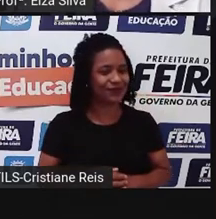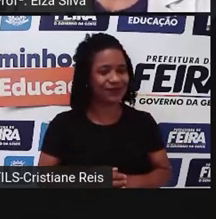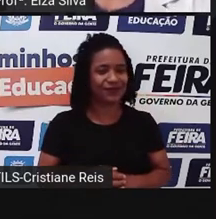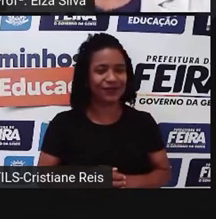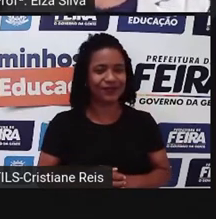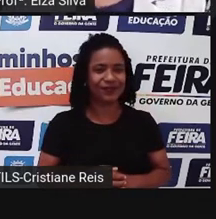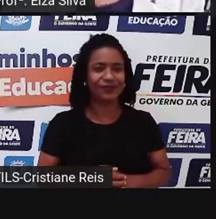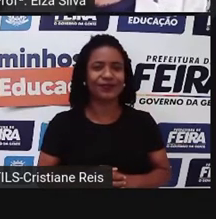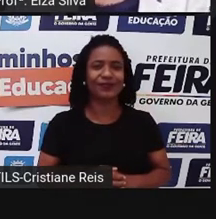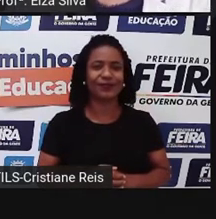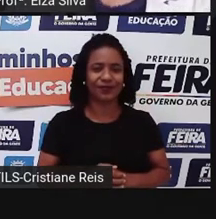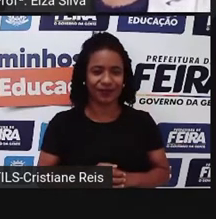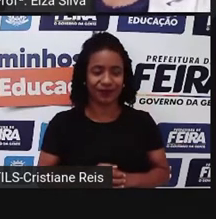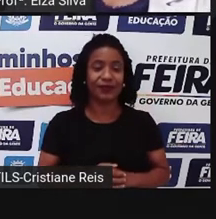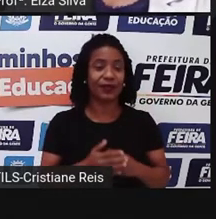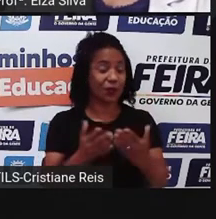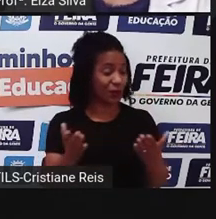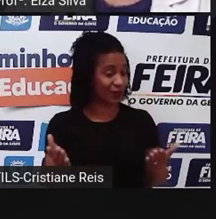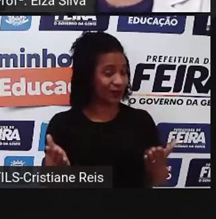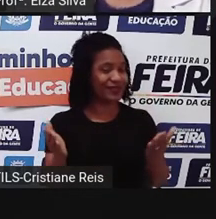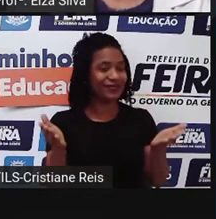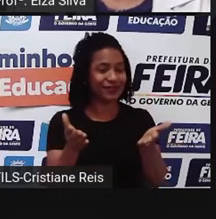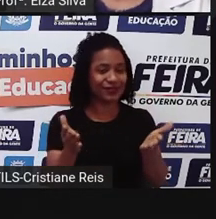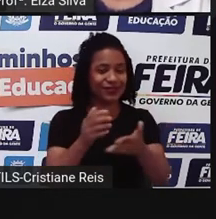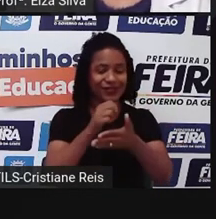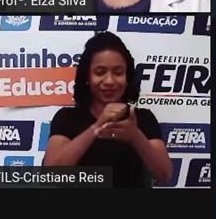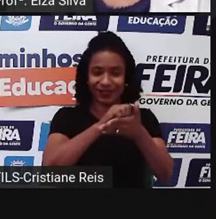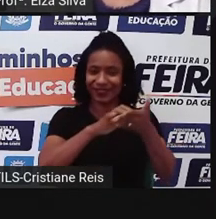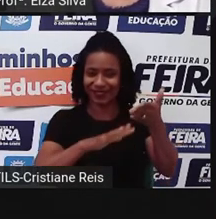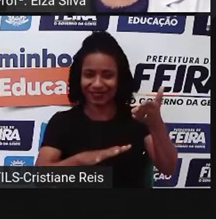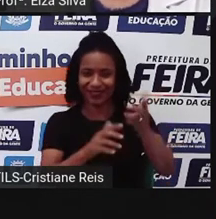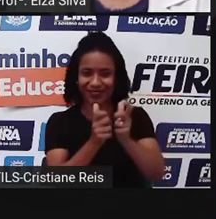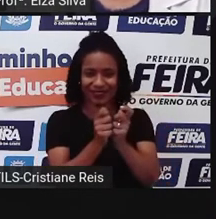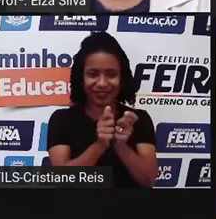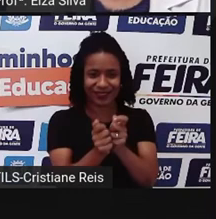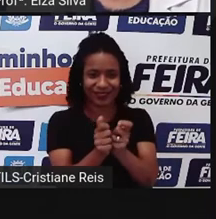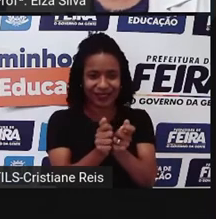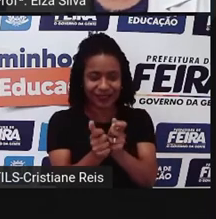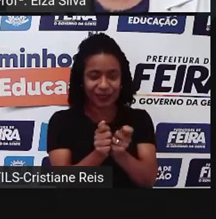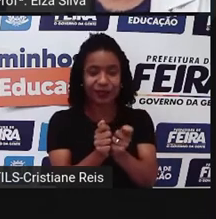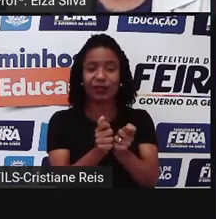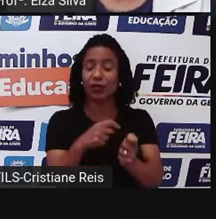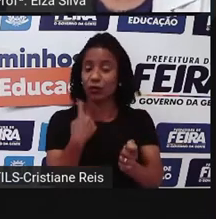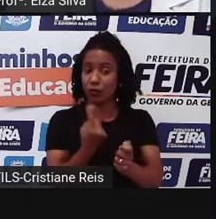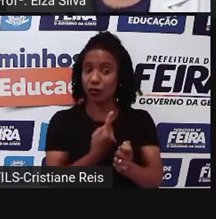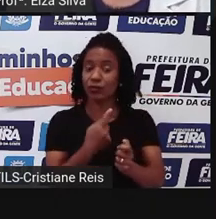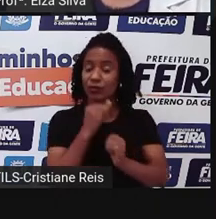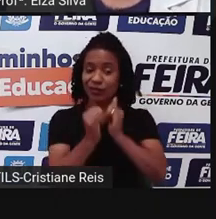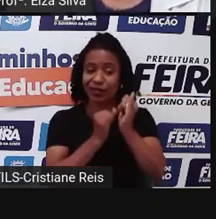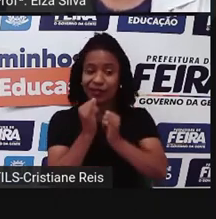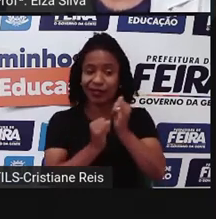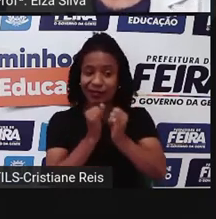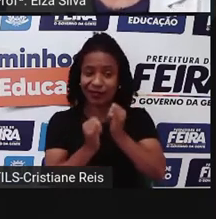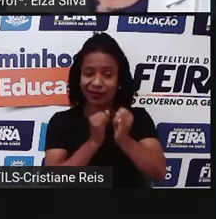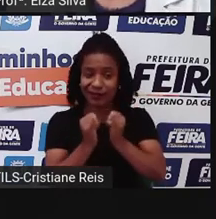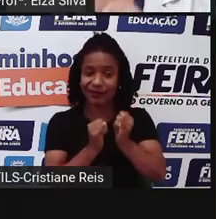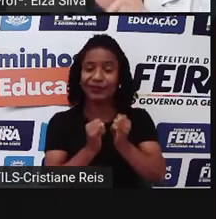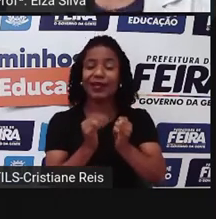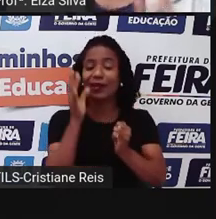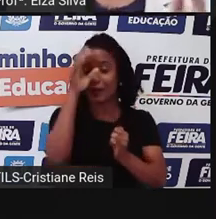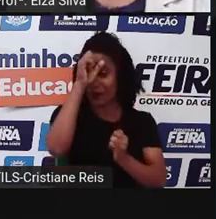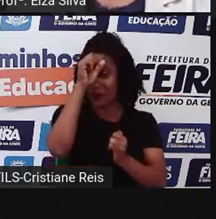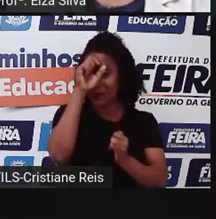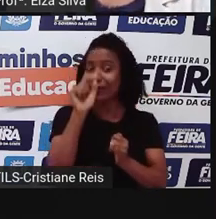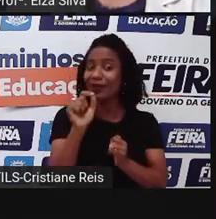Então, com a atividade de hoje, nós aprendemos que, quando nós estivermos na internet, o que é que a gente deve fazer? Ficar